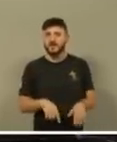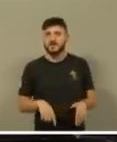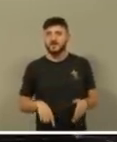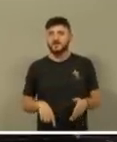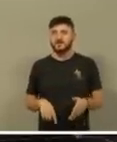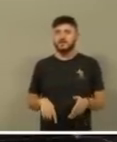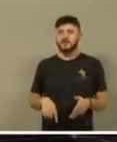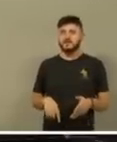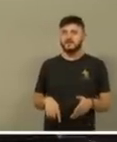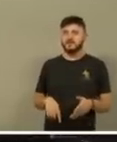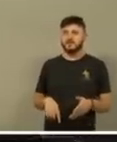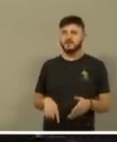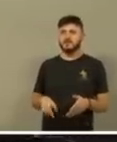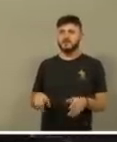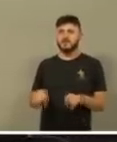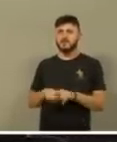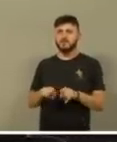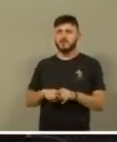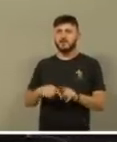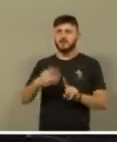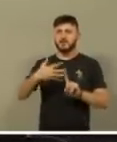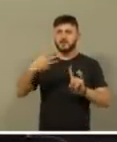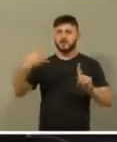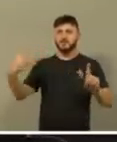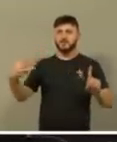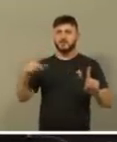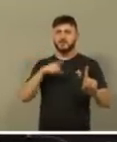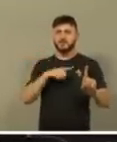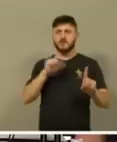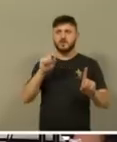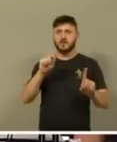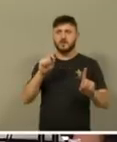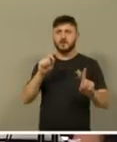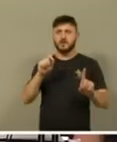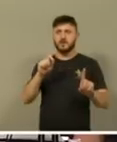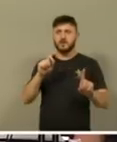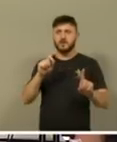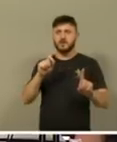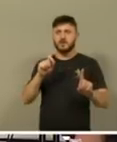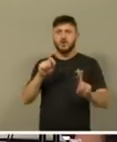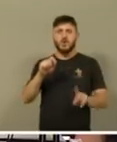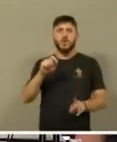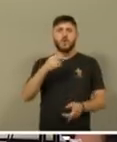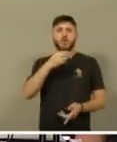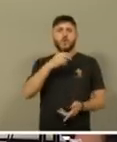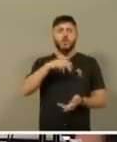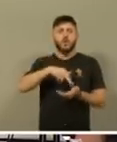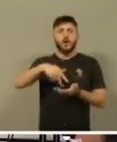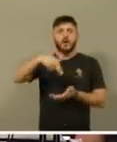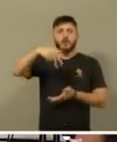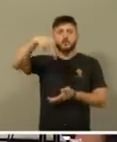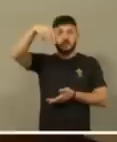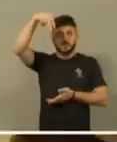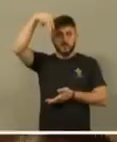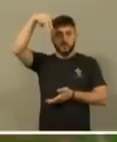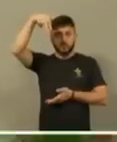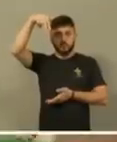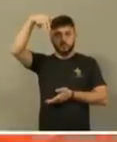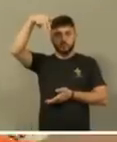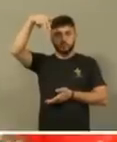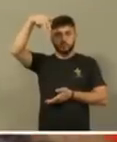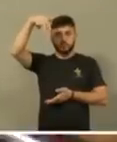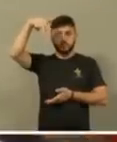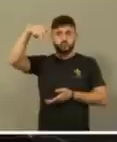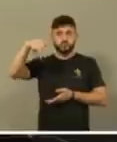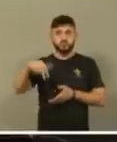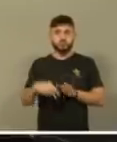depois da ressurreição, está no Netflix, que foi, falar com os apóstolos, depois da ressurreição, eu não sei o nome